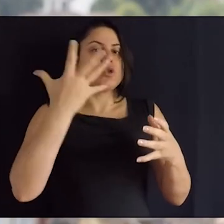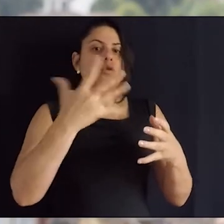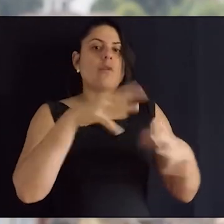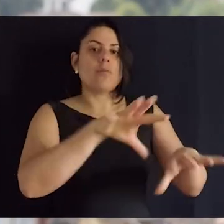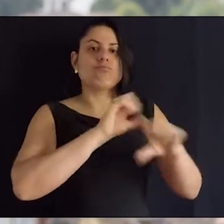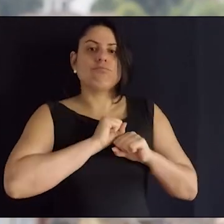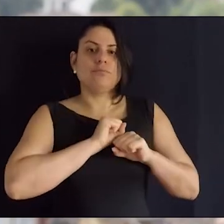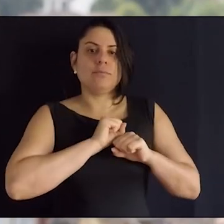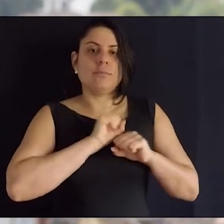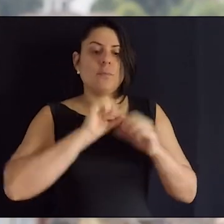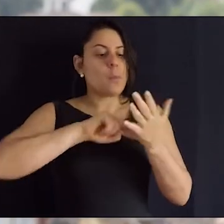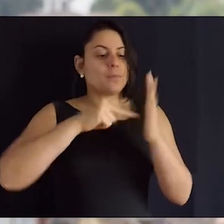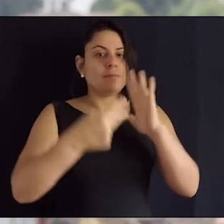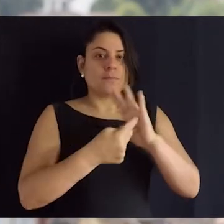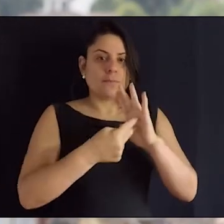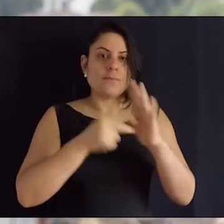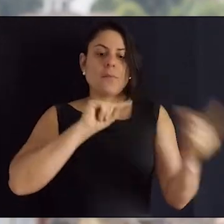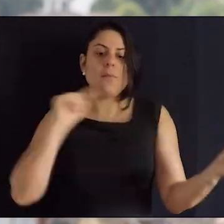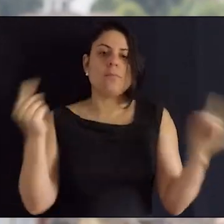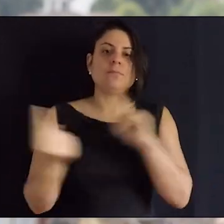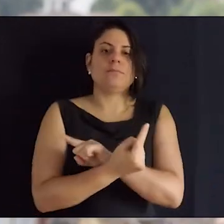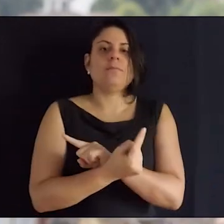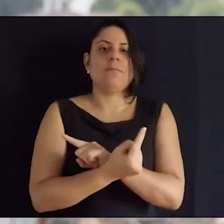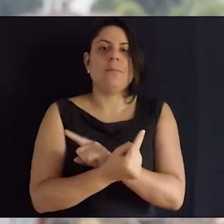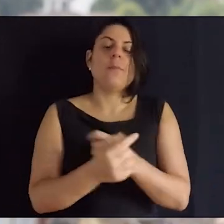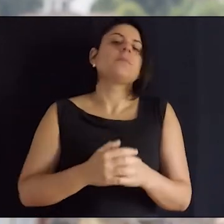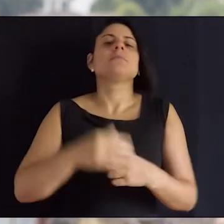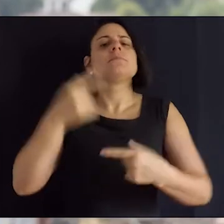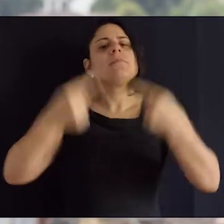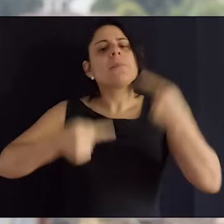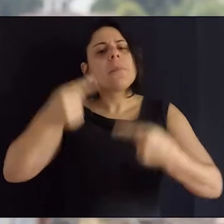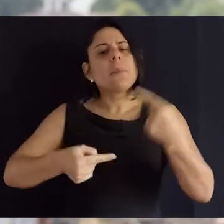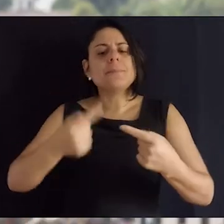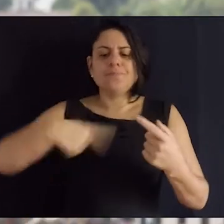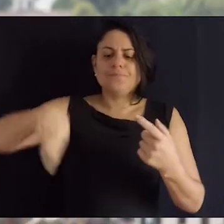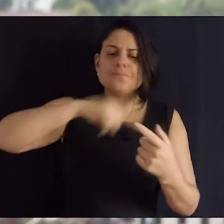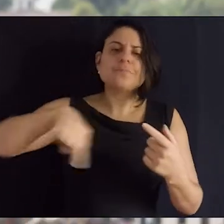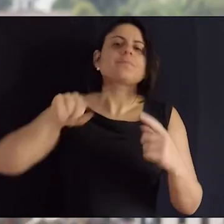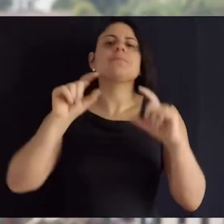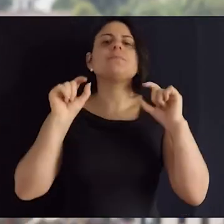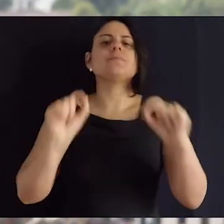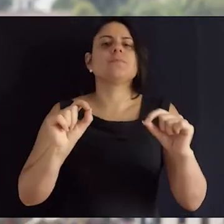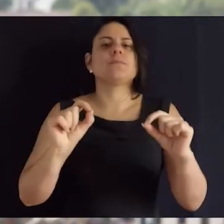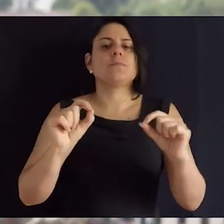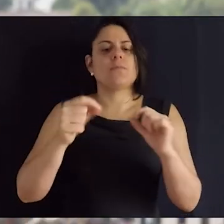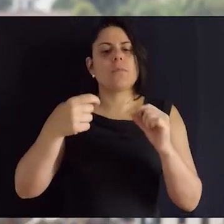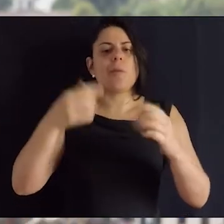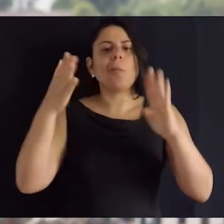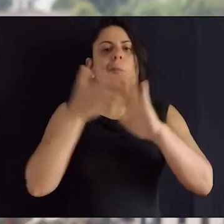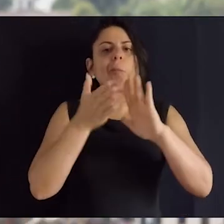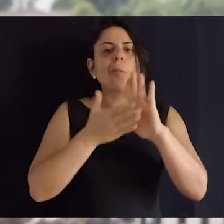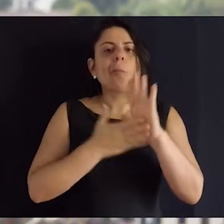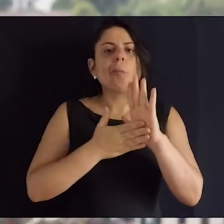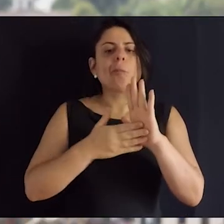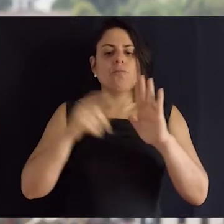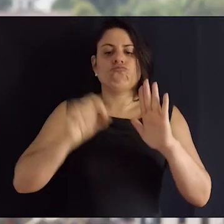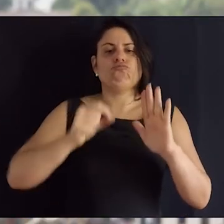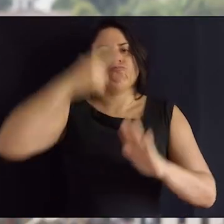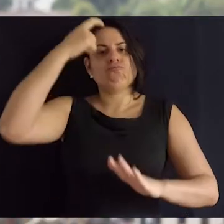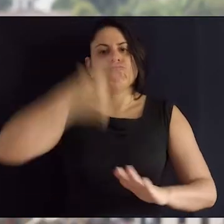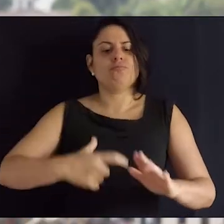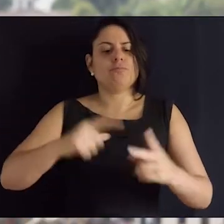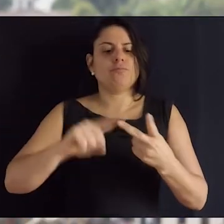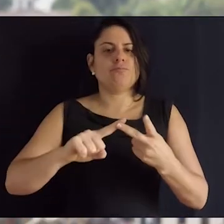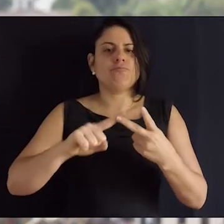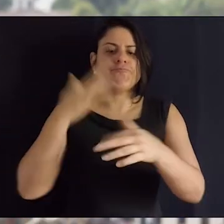tomar de assalto esses significados e virá-los do avesso. Política, para nós, está no ato de ser.